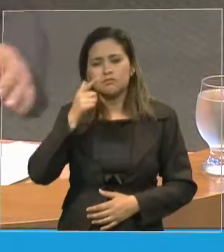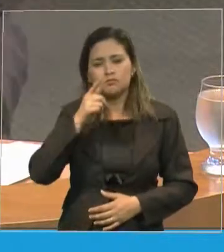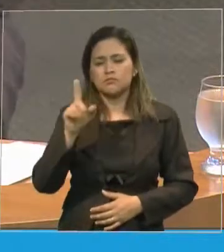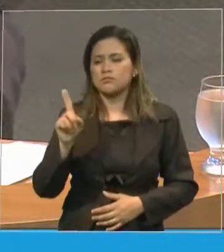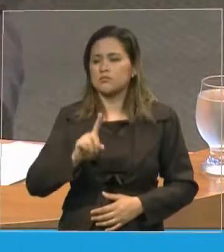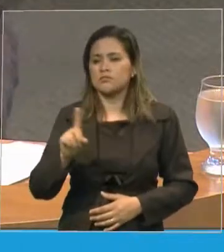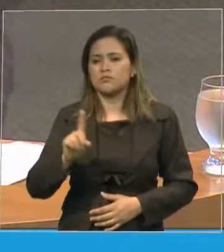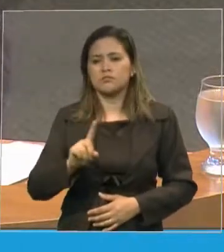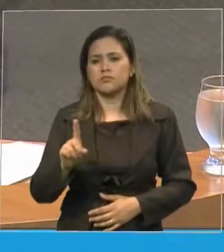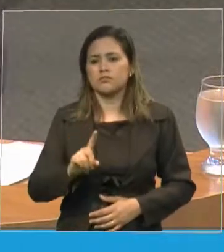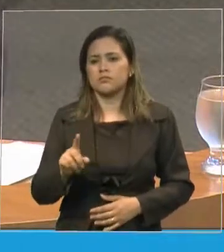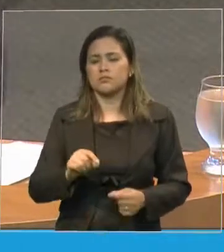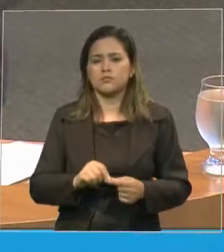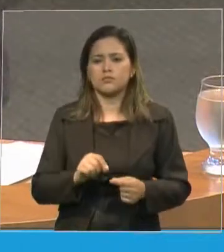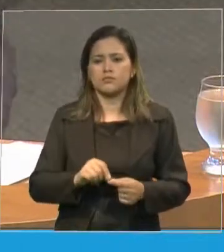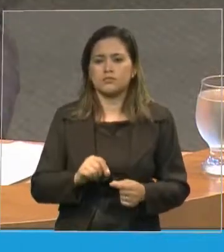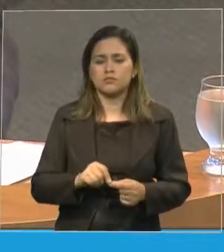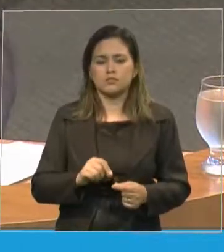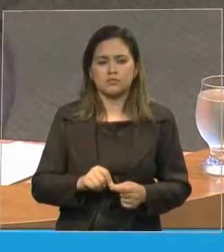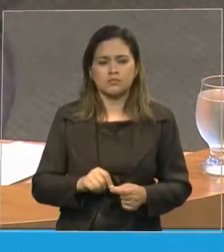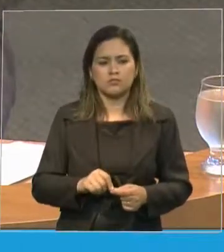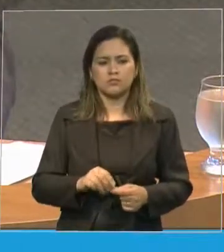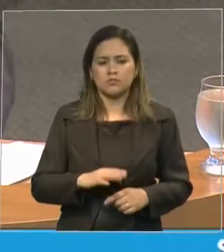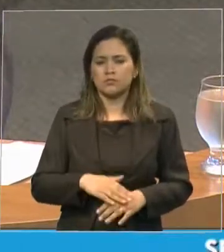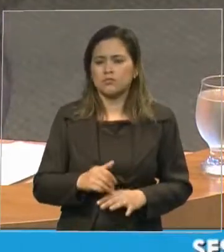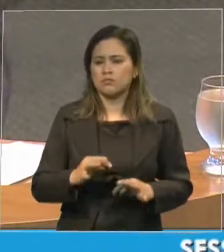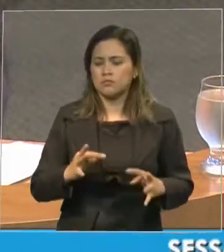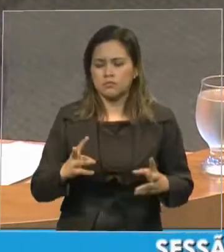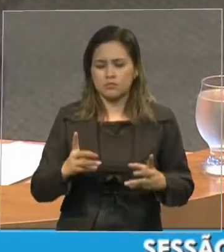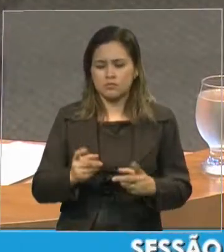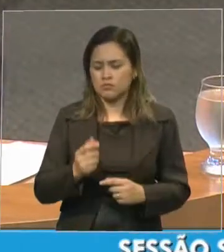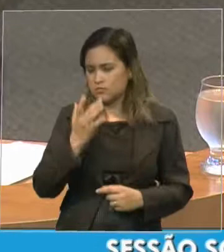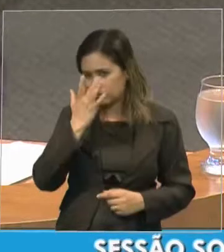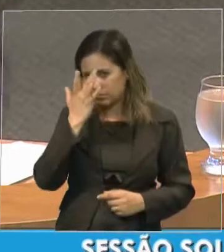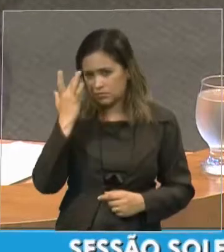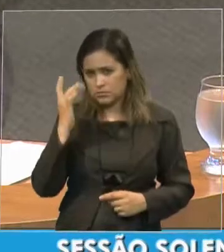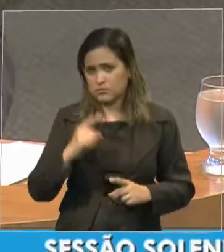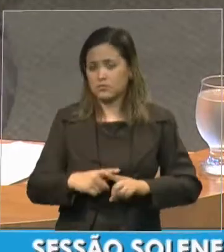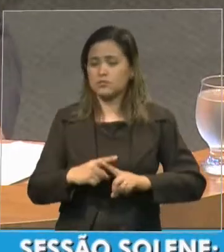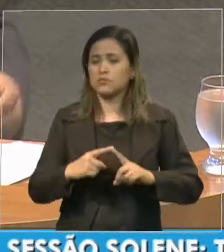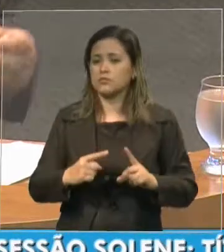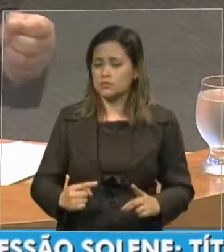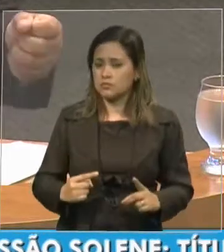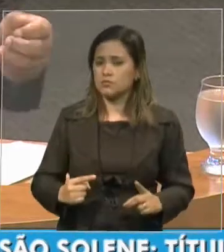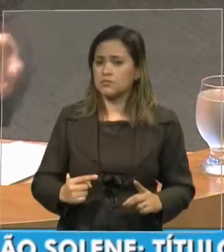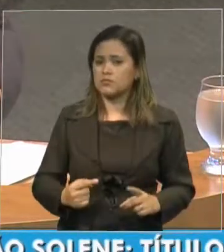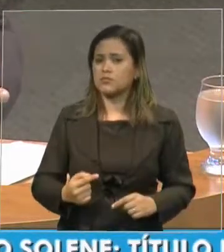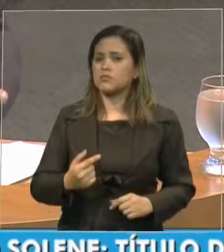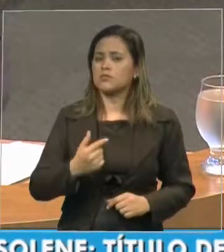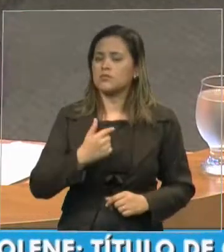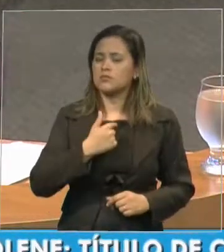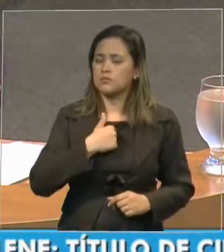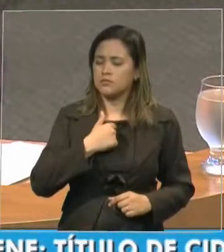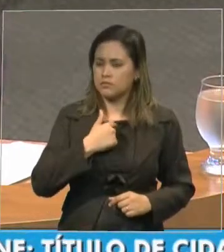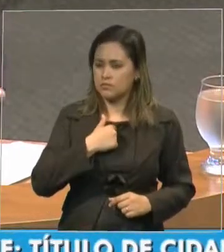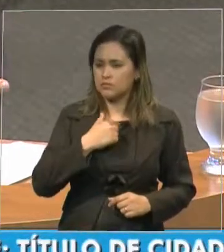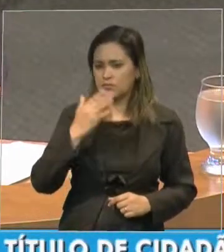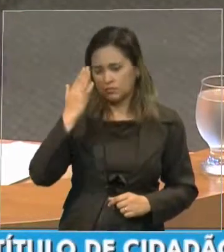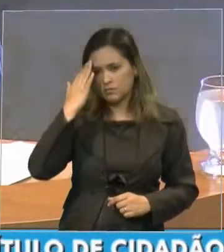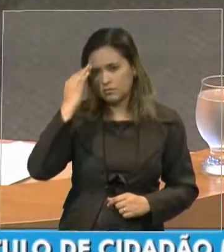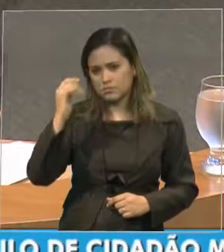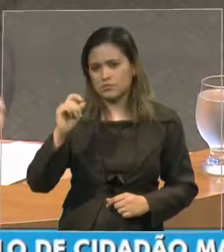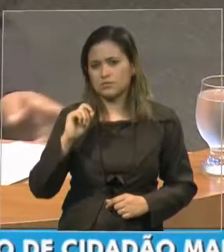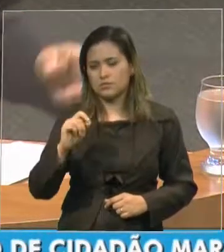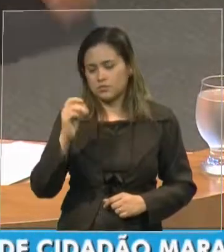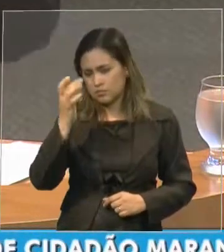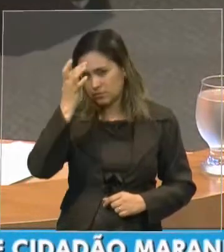agradar todo o povo do meu país mas uma coisa me consola é a minha